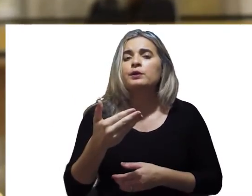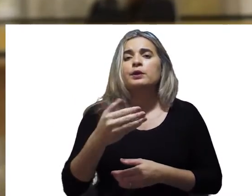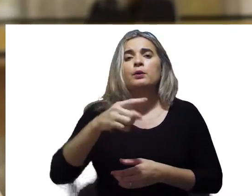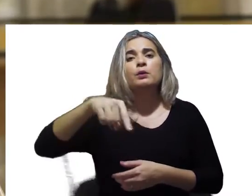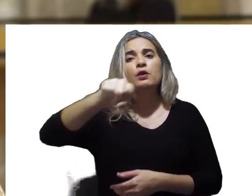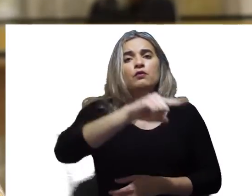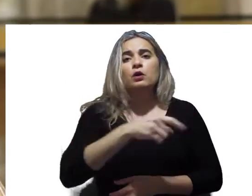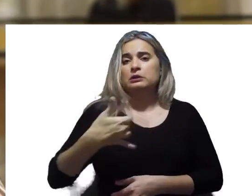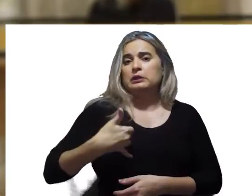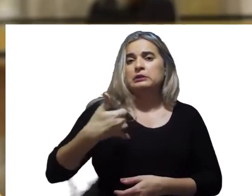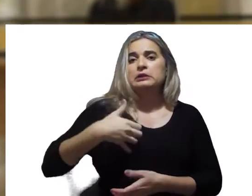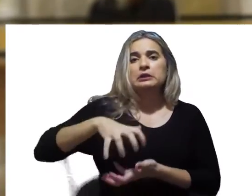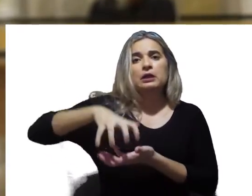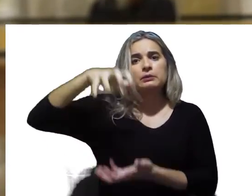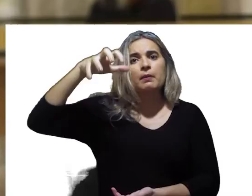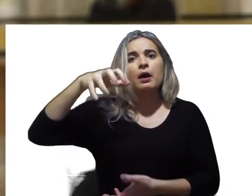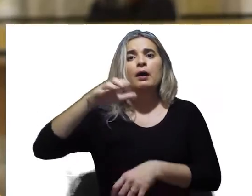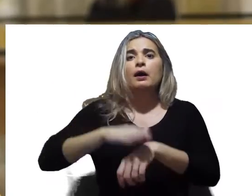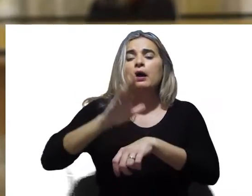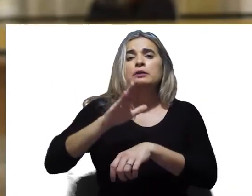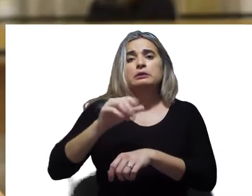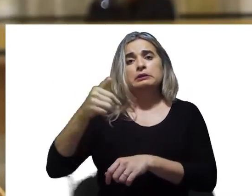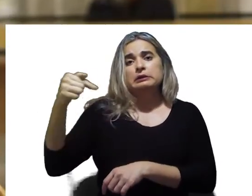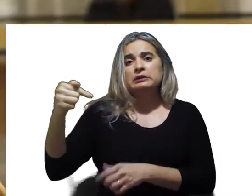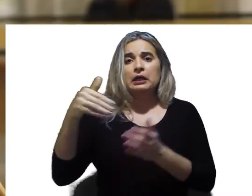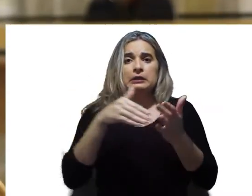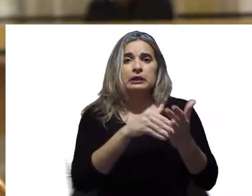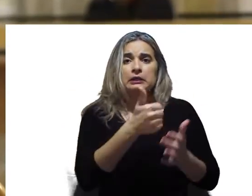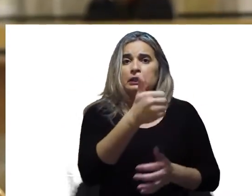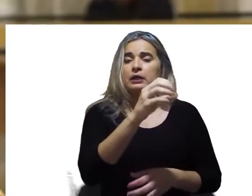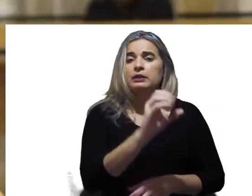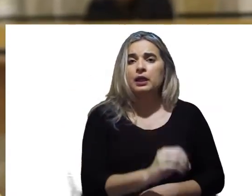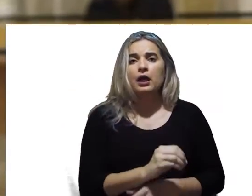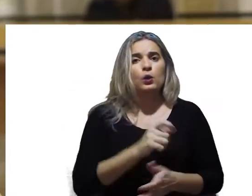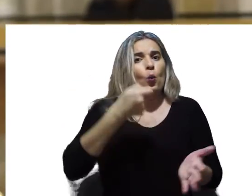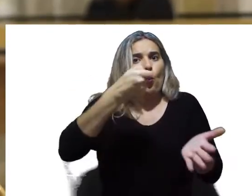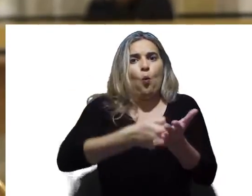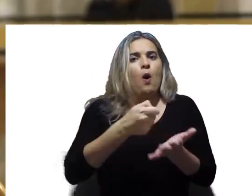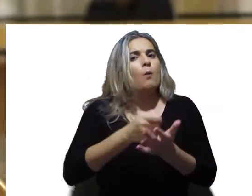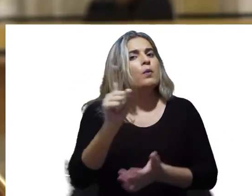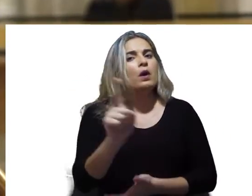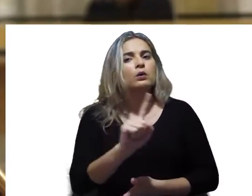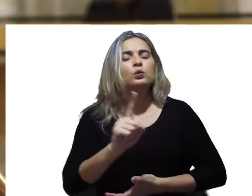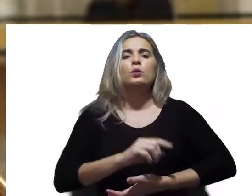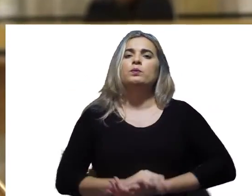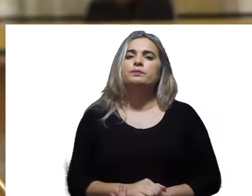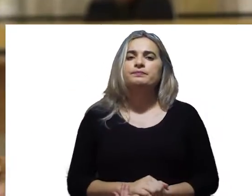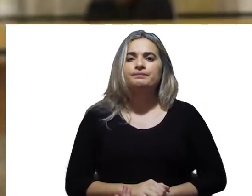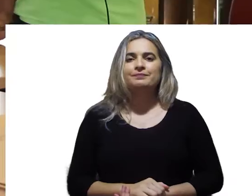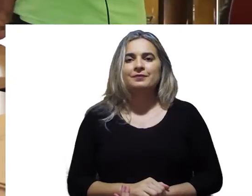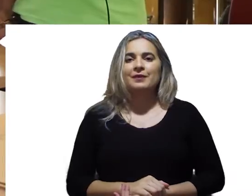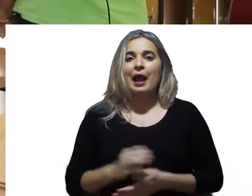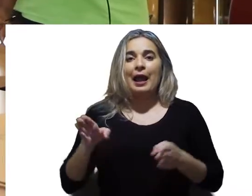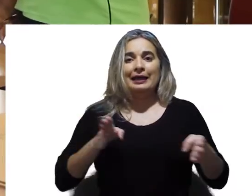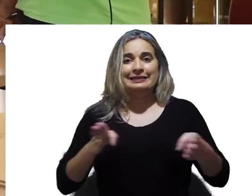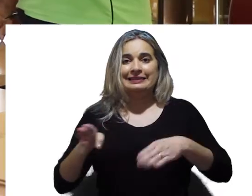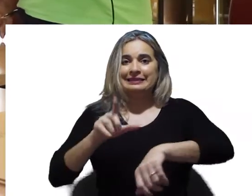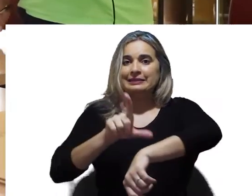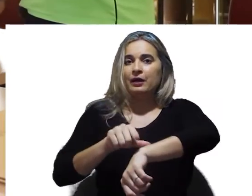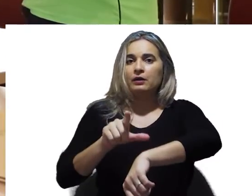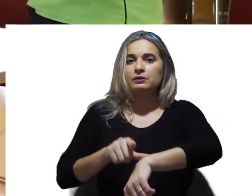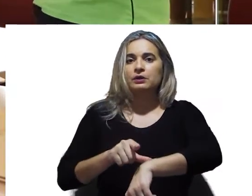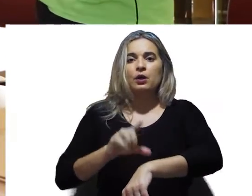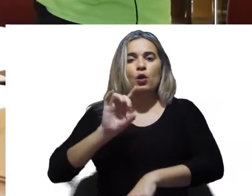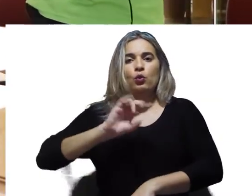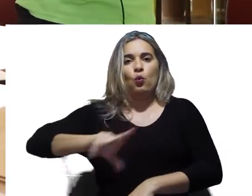apenas uma preferência para eles que a Justiça Eleitoral disponibilizou, mas não uma obrigatoriedade. Embora a faixa de